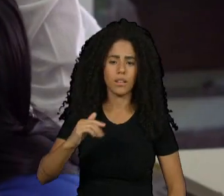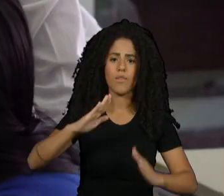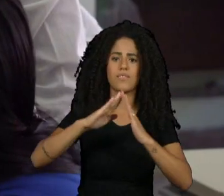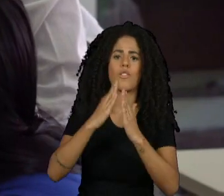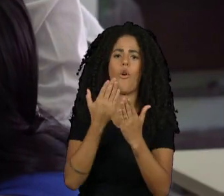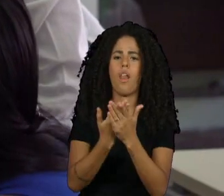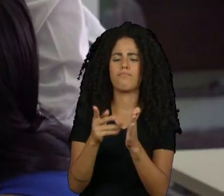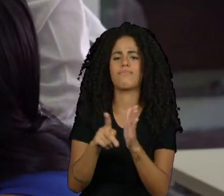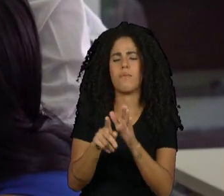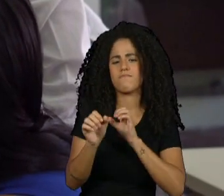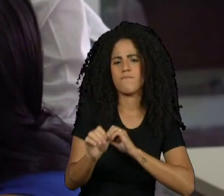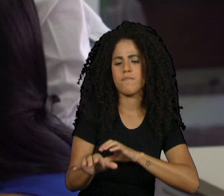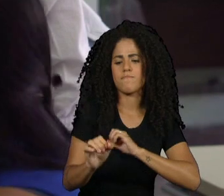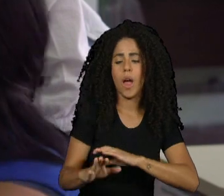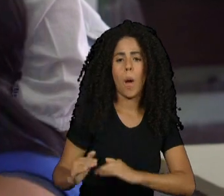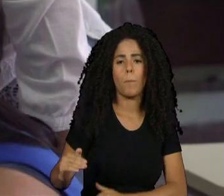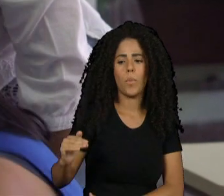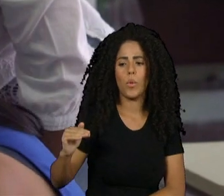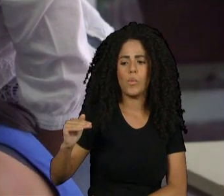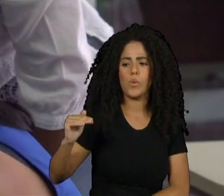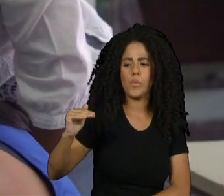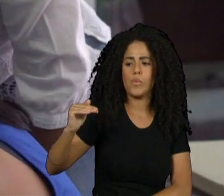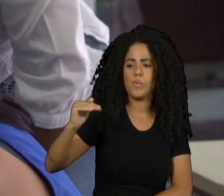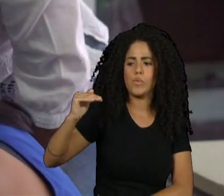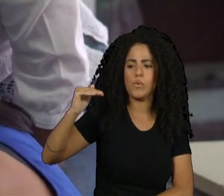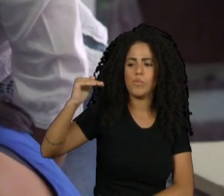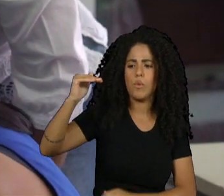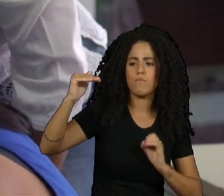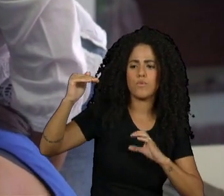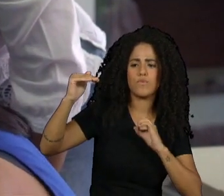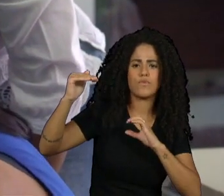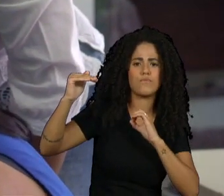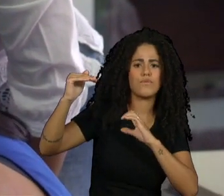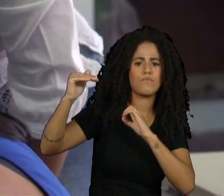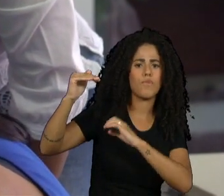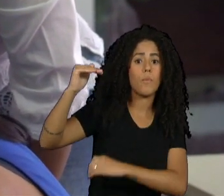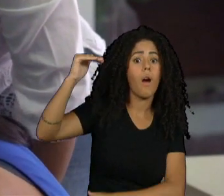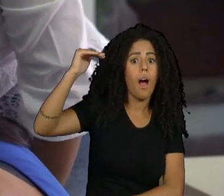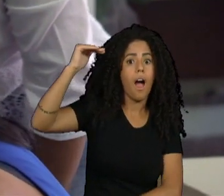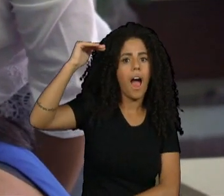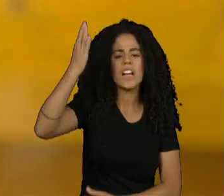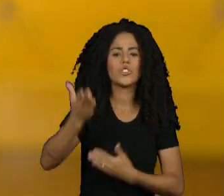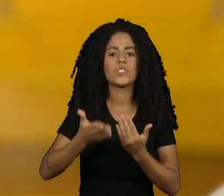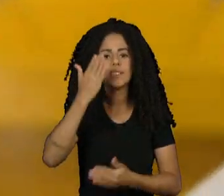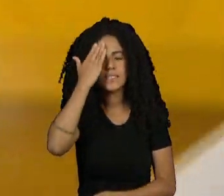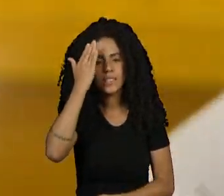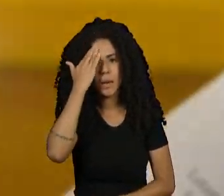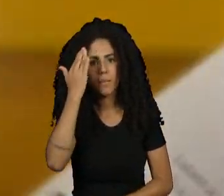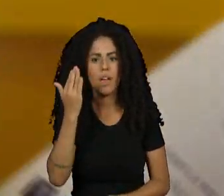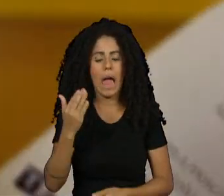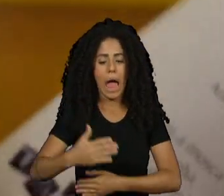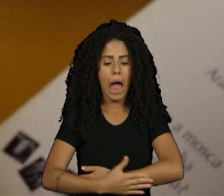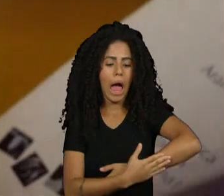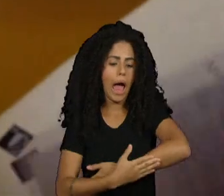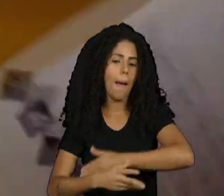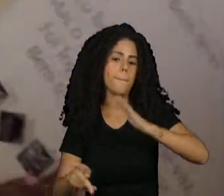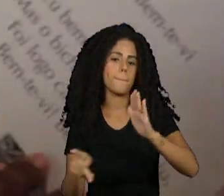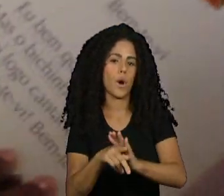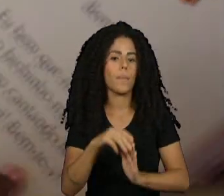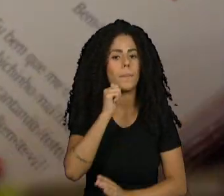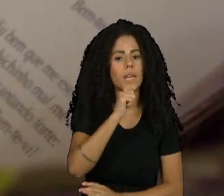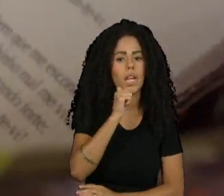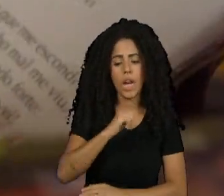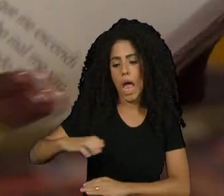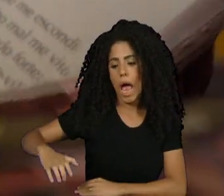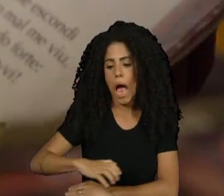Iniciando na educação infantil, com todas as desconstruções dos brinquedos. Que estes são para meninos, estes são